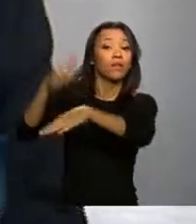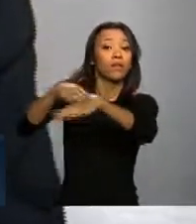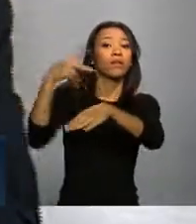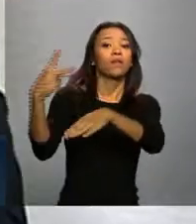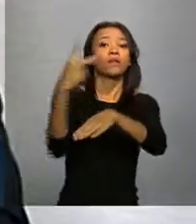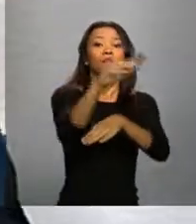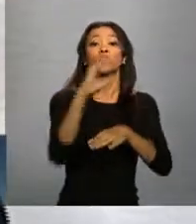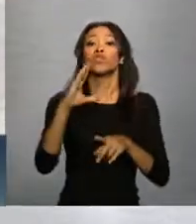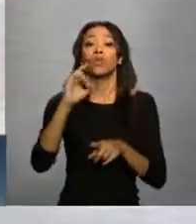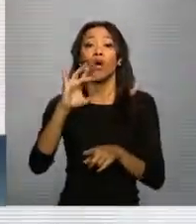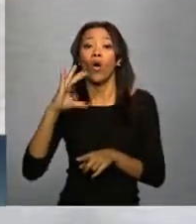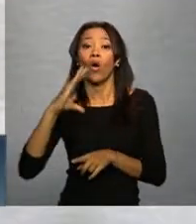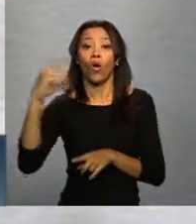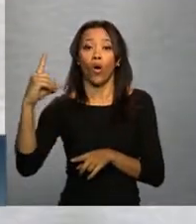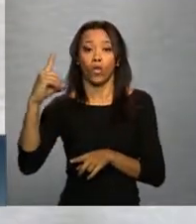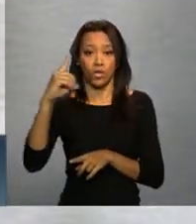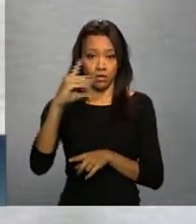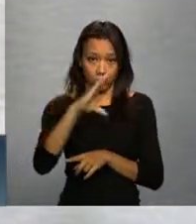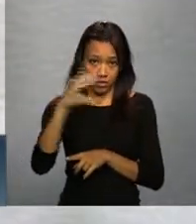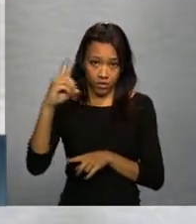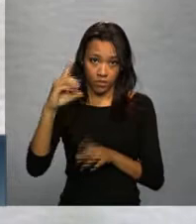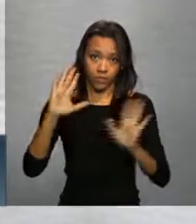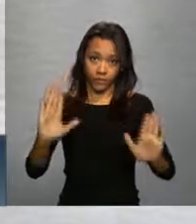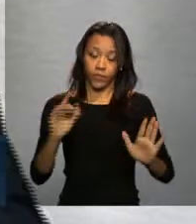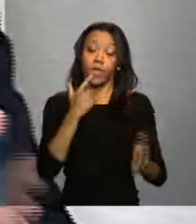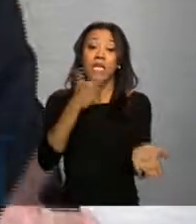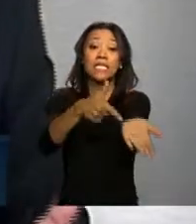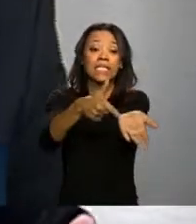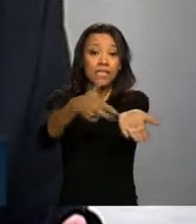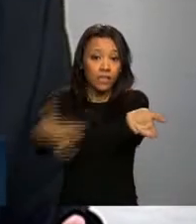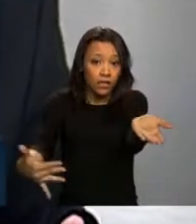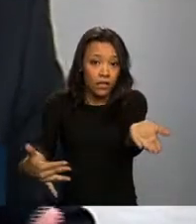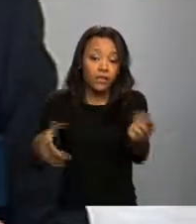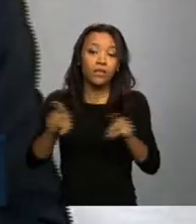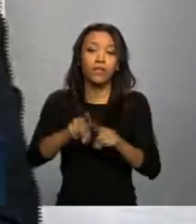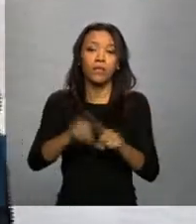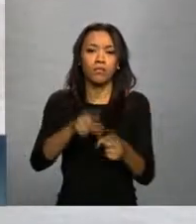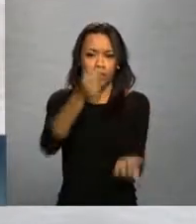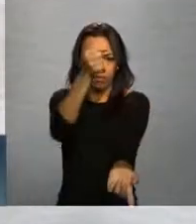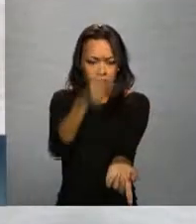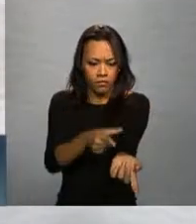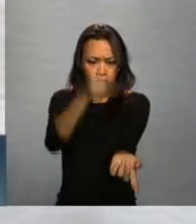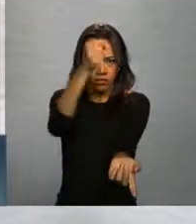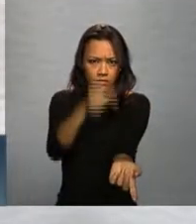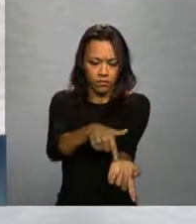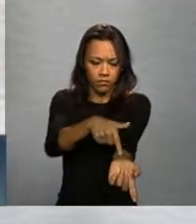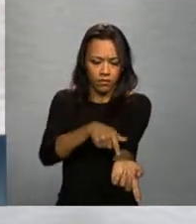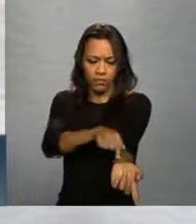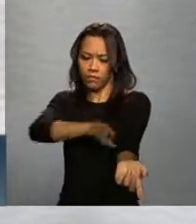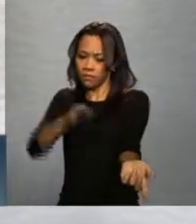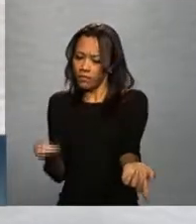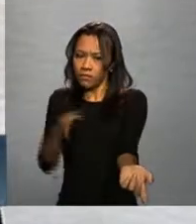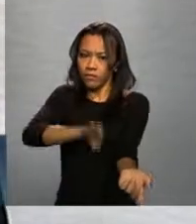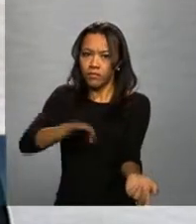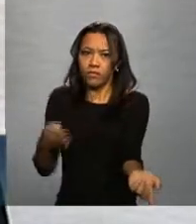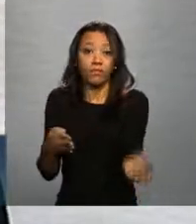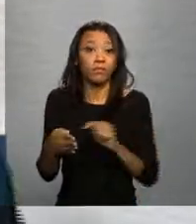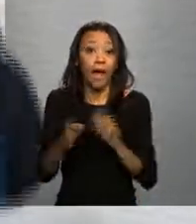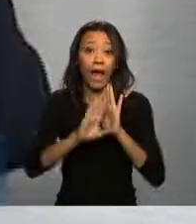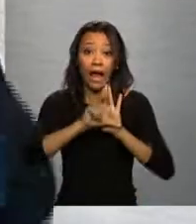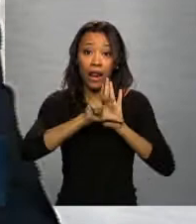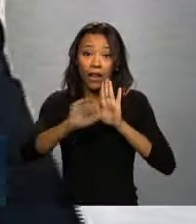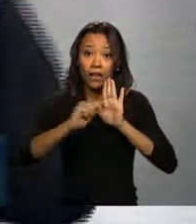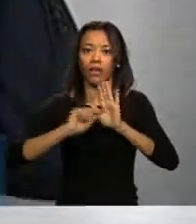complementação. No caso do sangue e no caso dos transplantes, a lei federal é muito clara, ela é uma